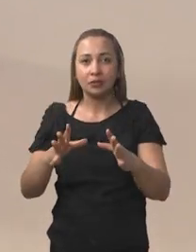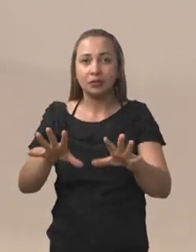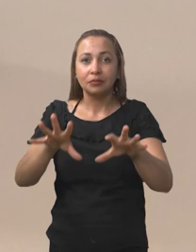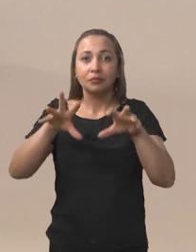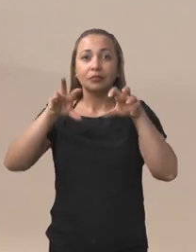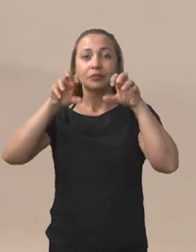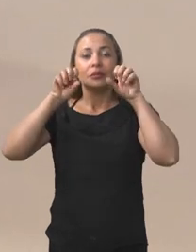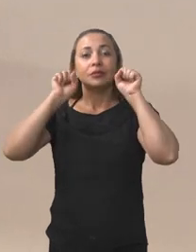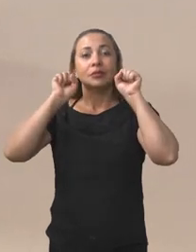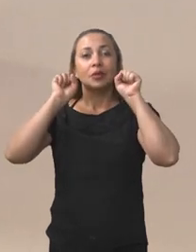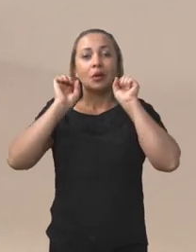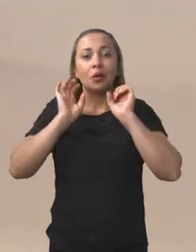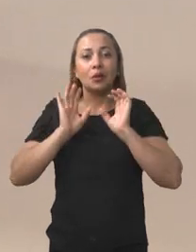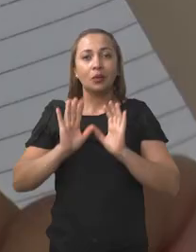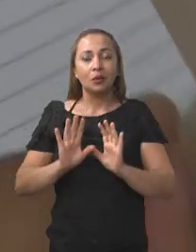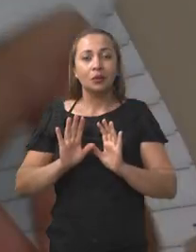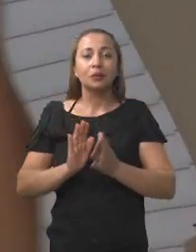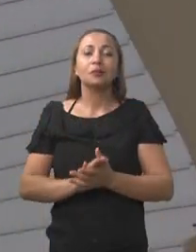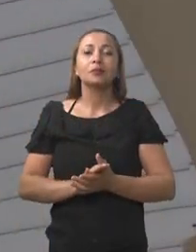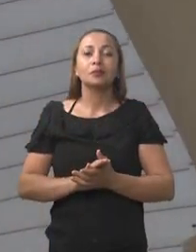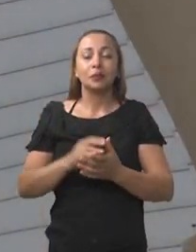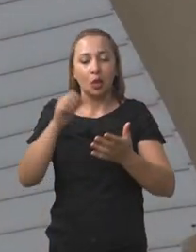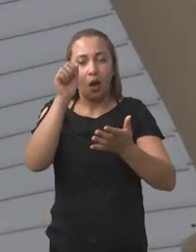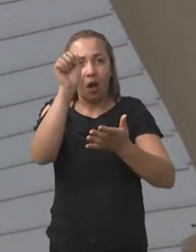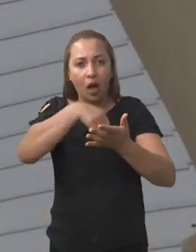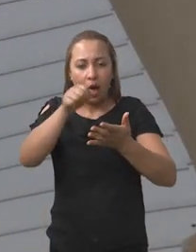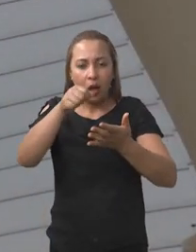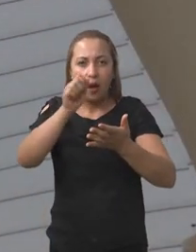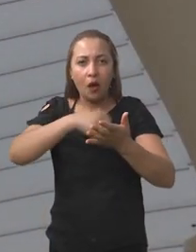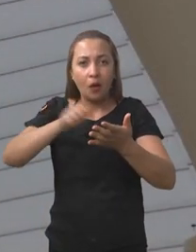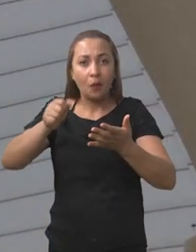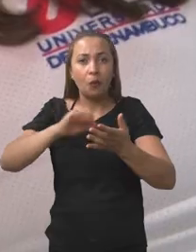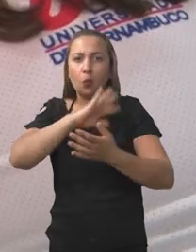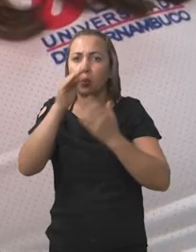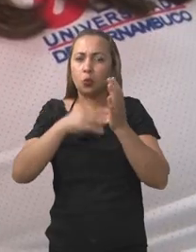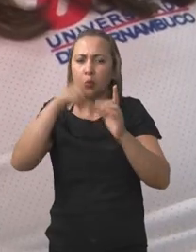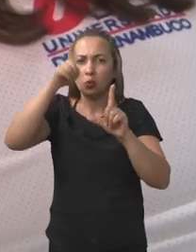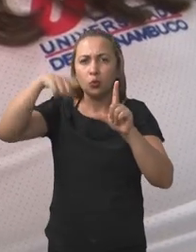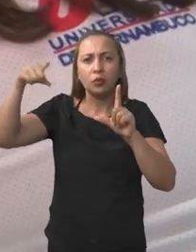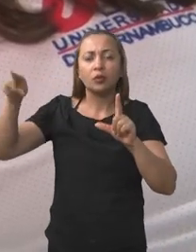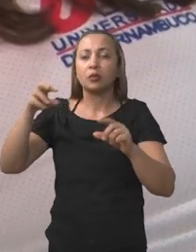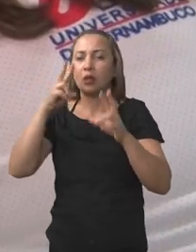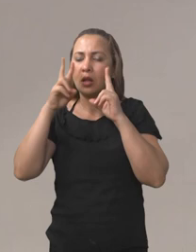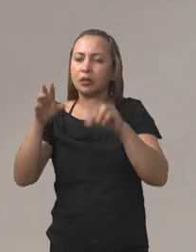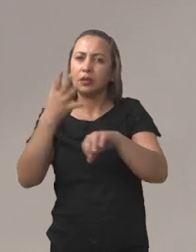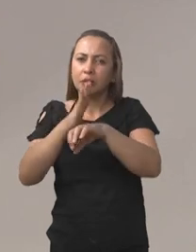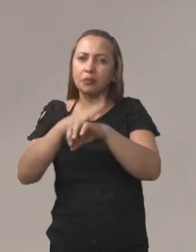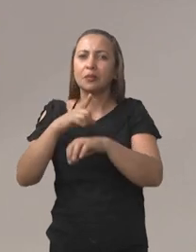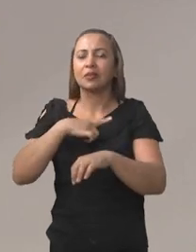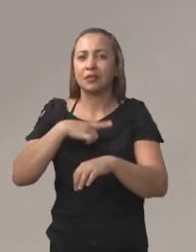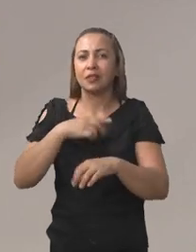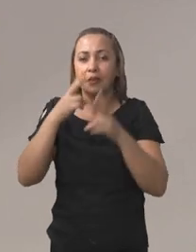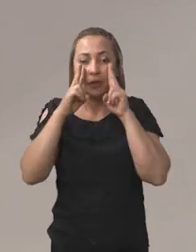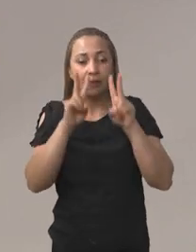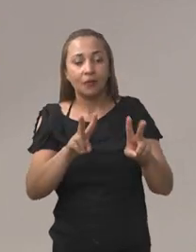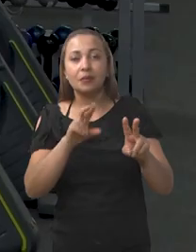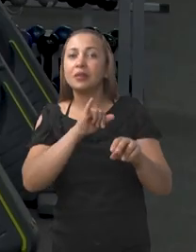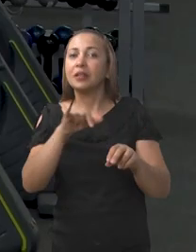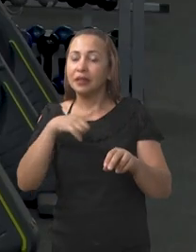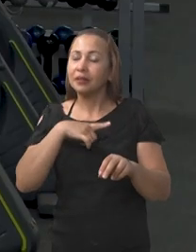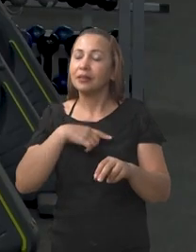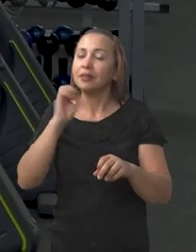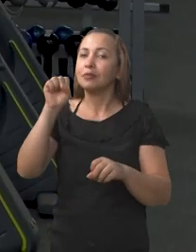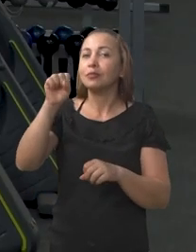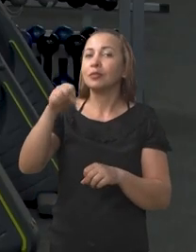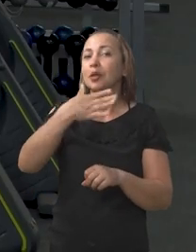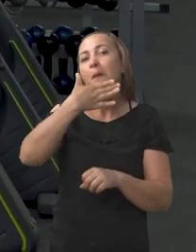Concentra, respira. Anotamos todos os dados de todos os treinamentos que tivemos e vimos que houve